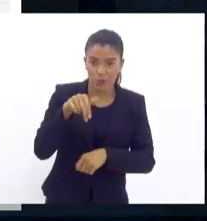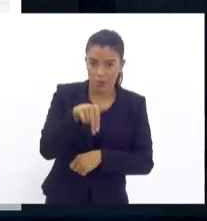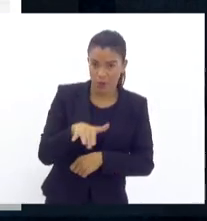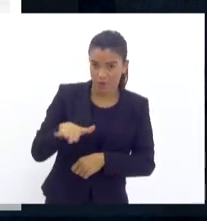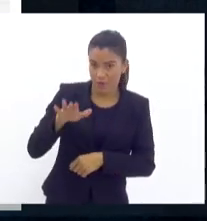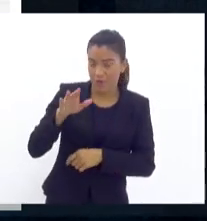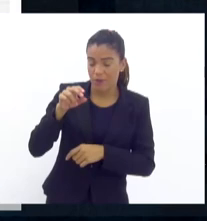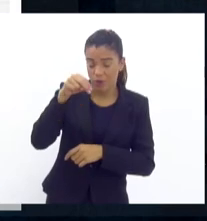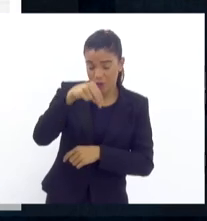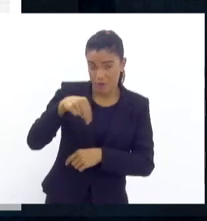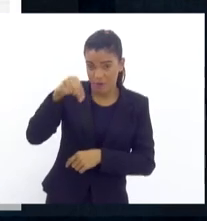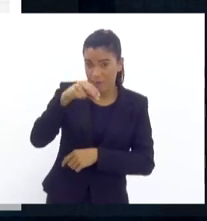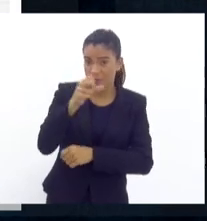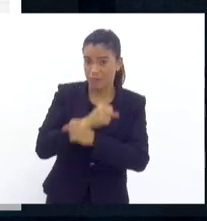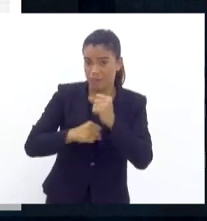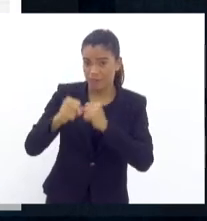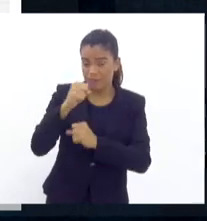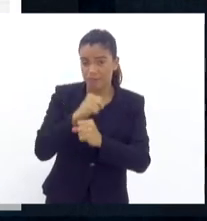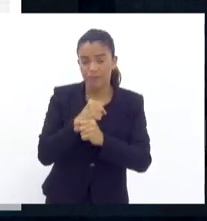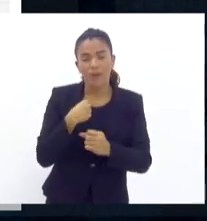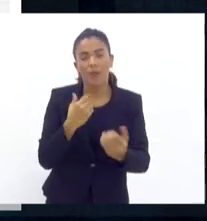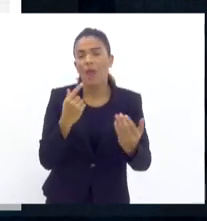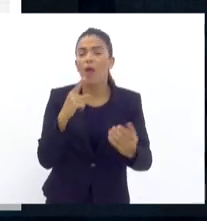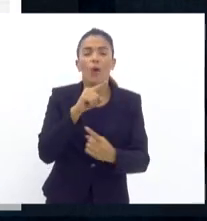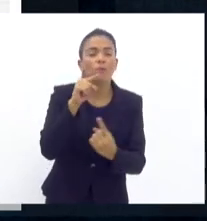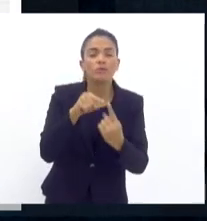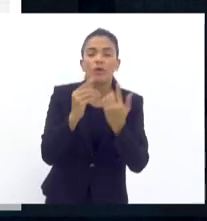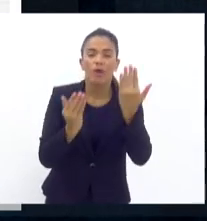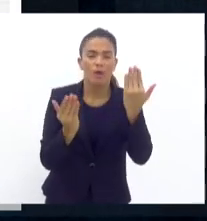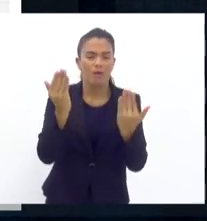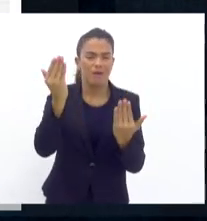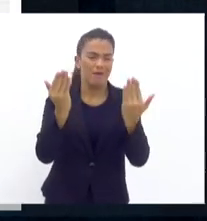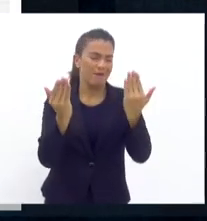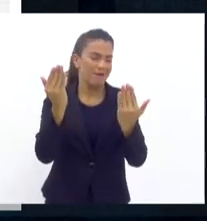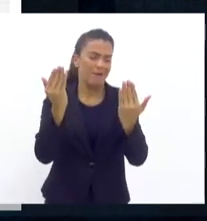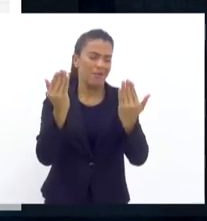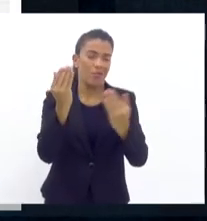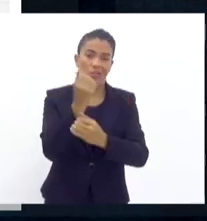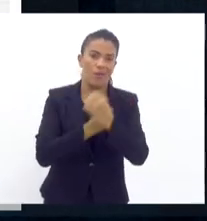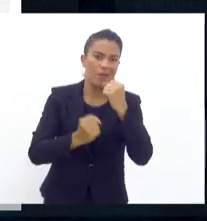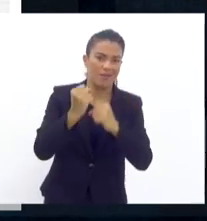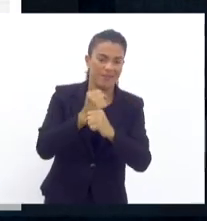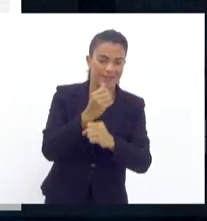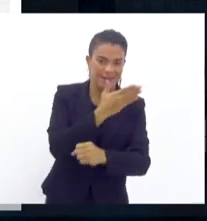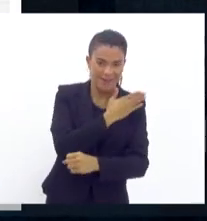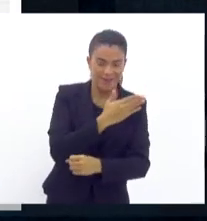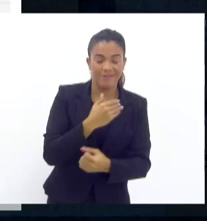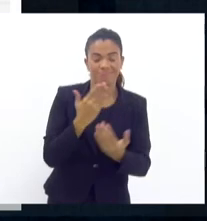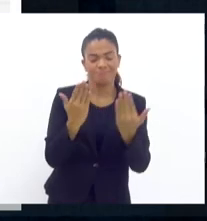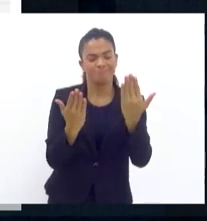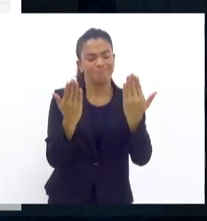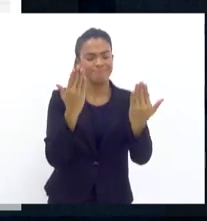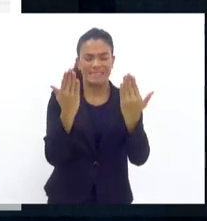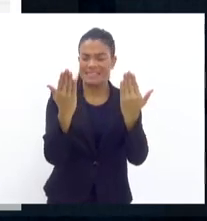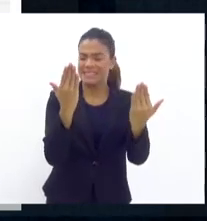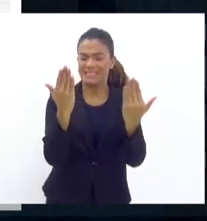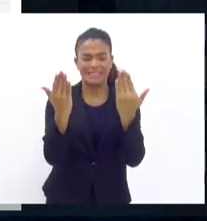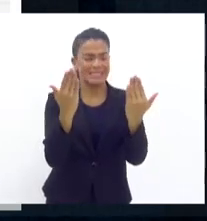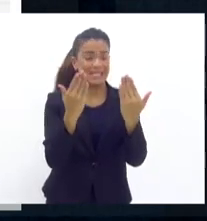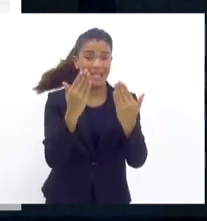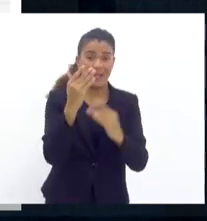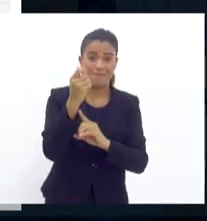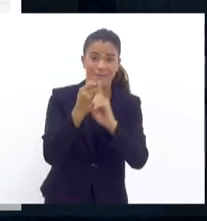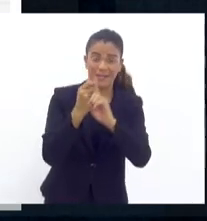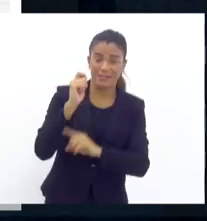a intenção é sempre comparar com o mesmo período do ano anterior. Então, em